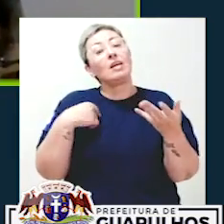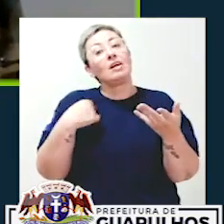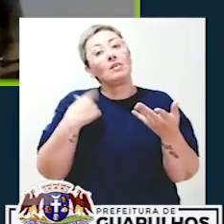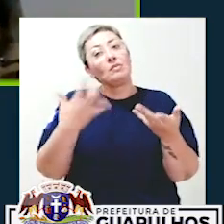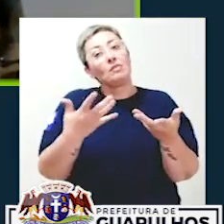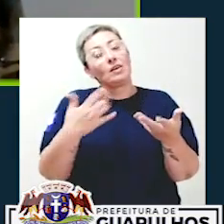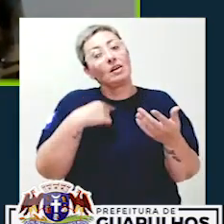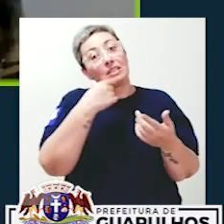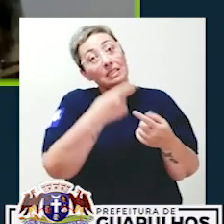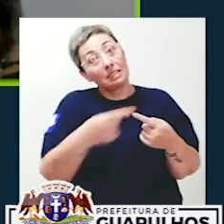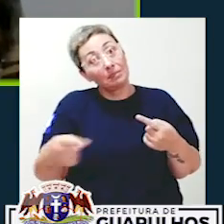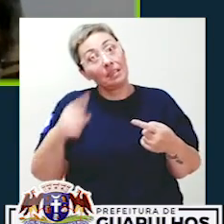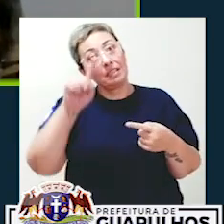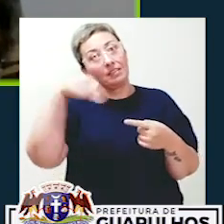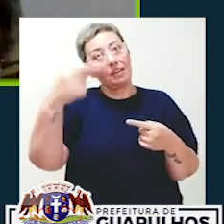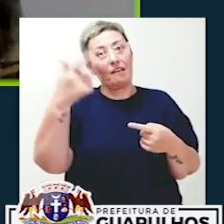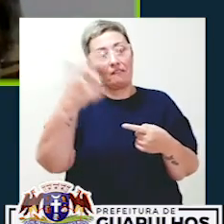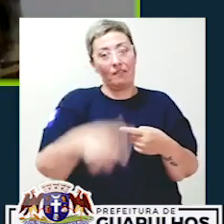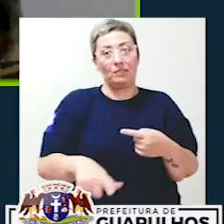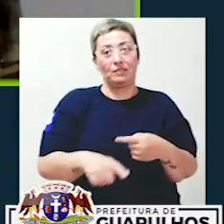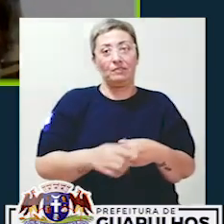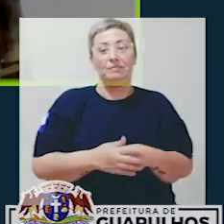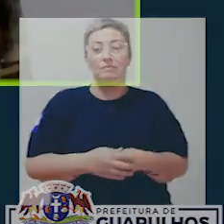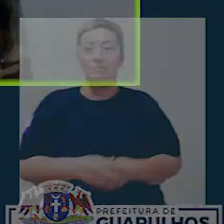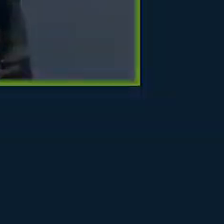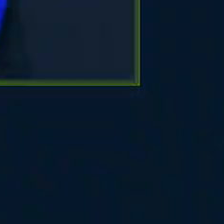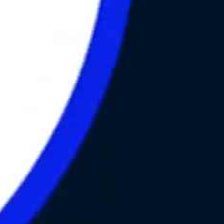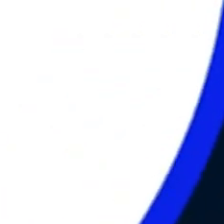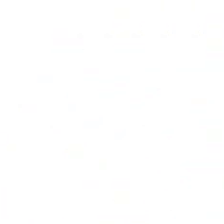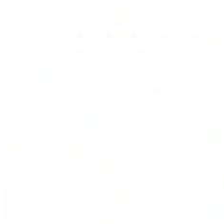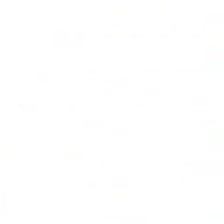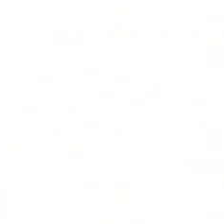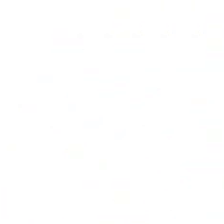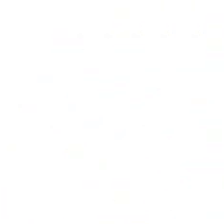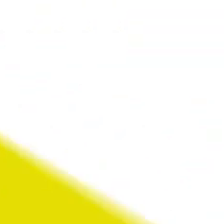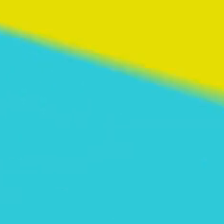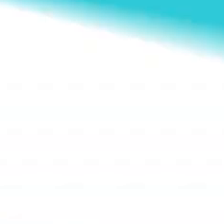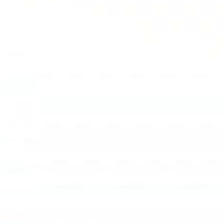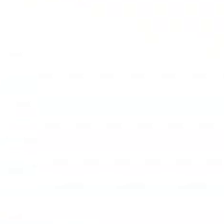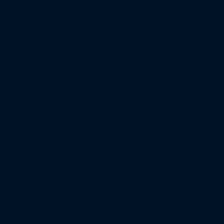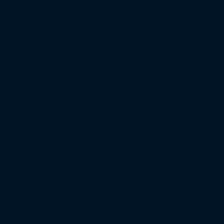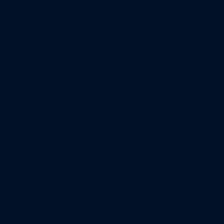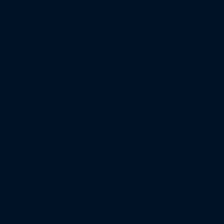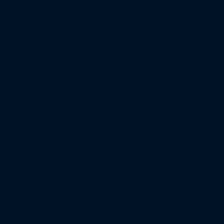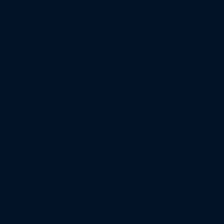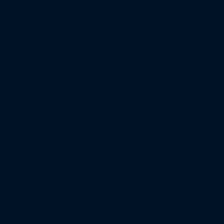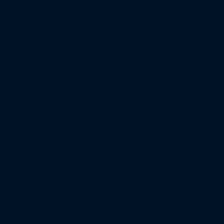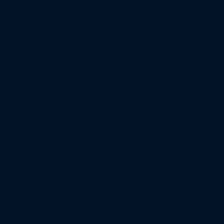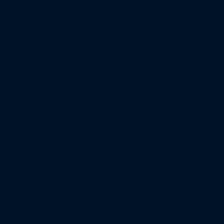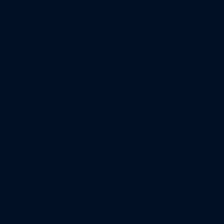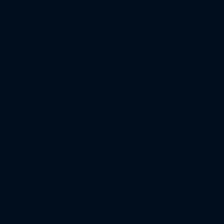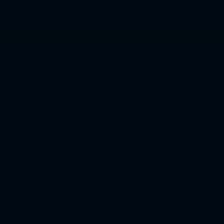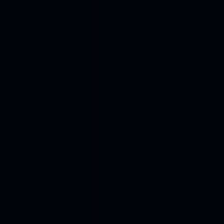E na próxima semana, a gente está aqui de novo com vocês. Até lá. E na